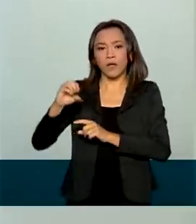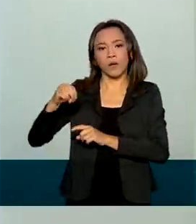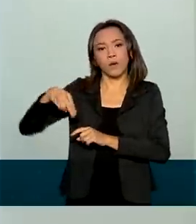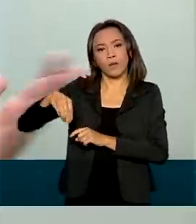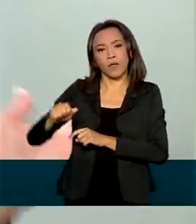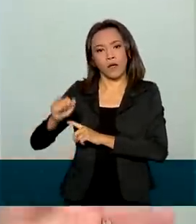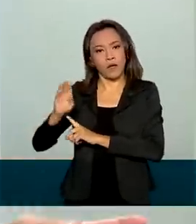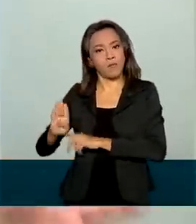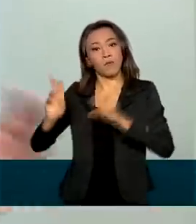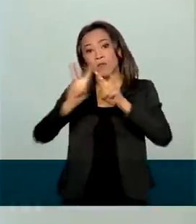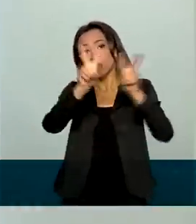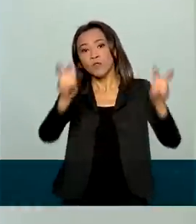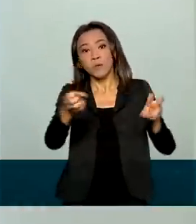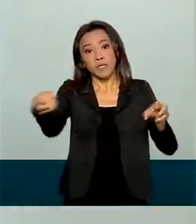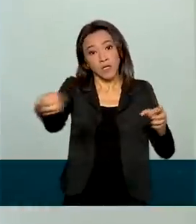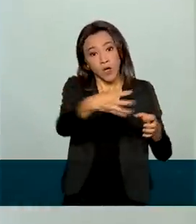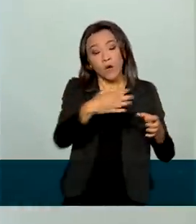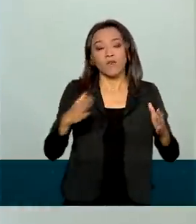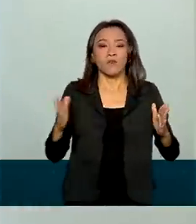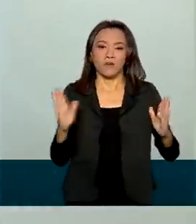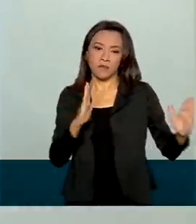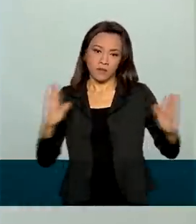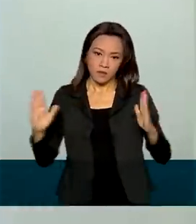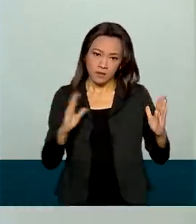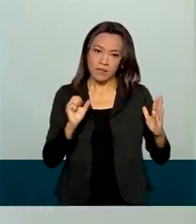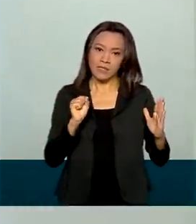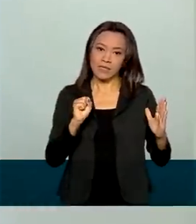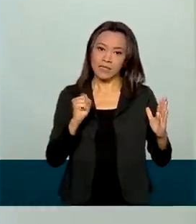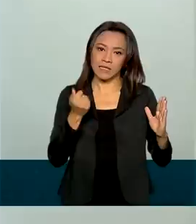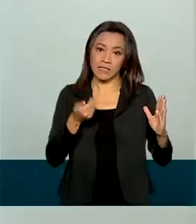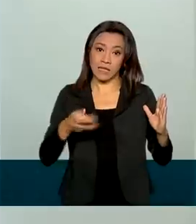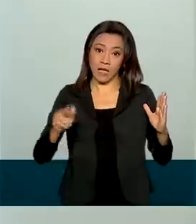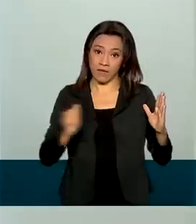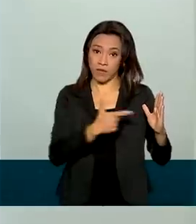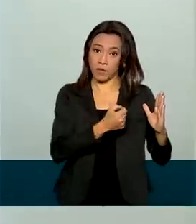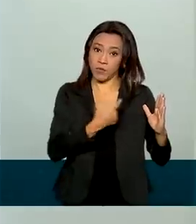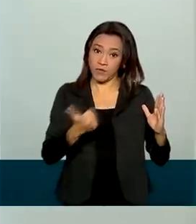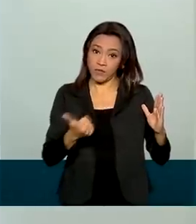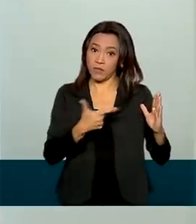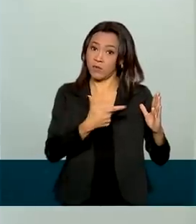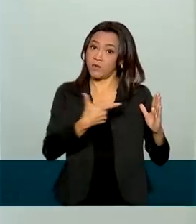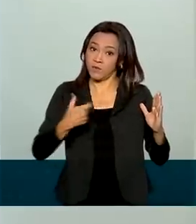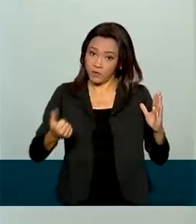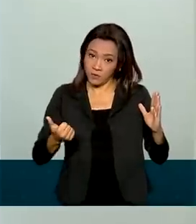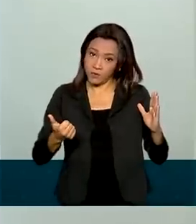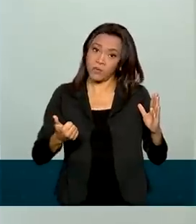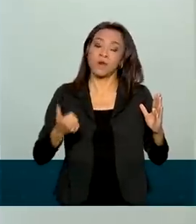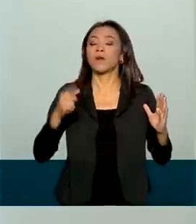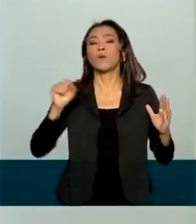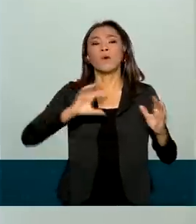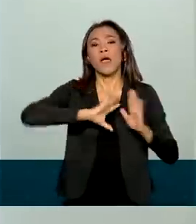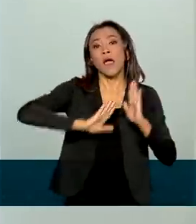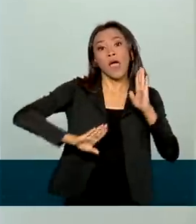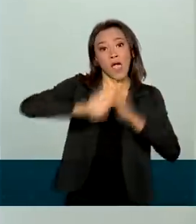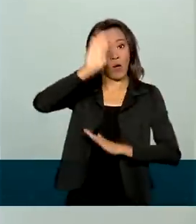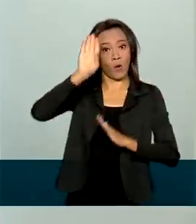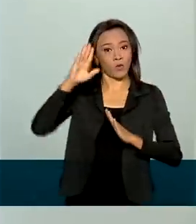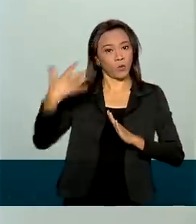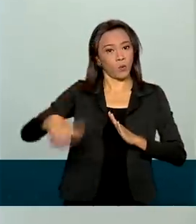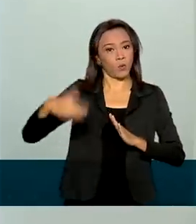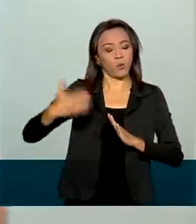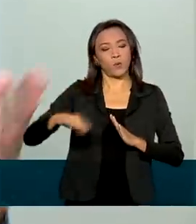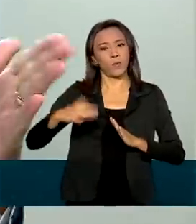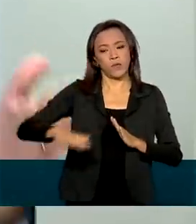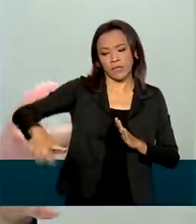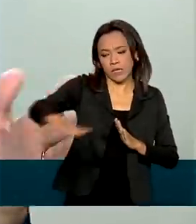nova safra brasileira de 2020 e 2021 apresenta dois recordes. O primeiro é o recorde total da produção